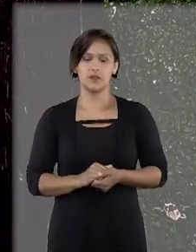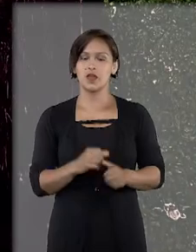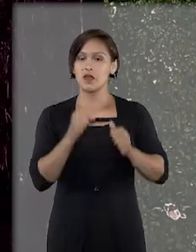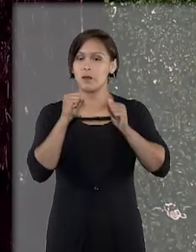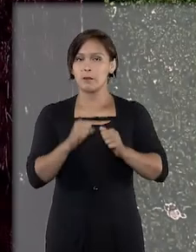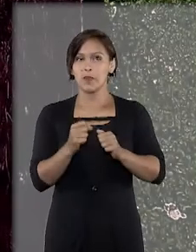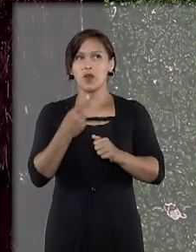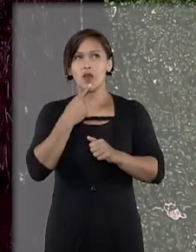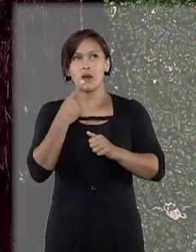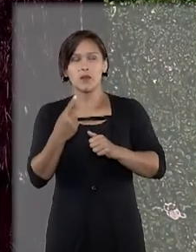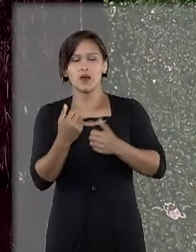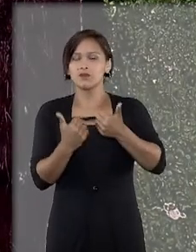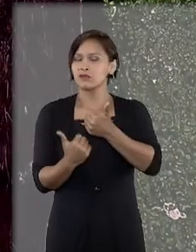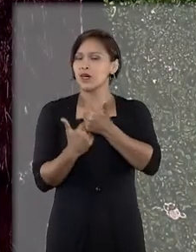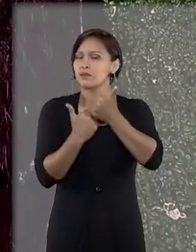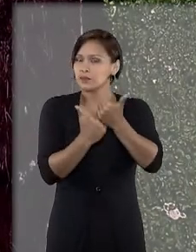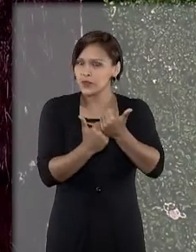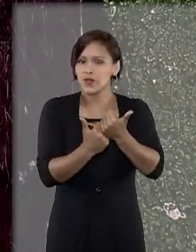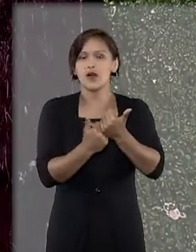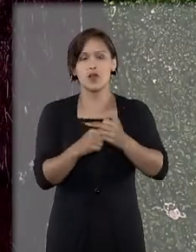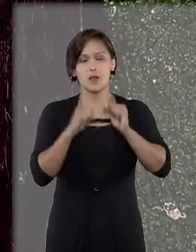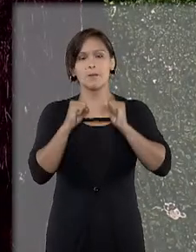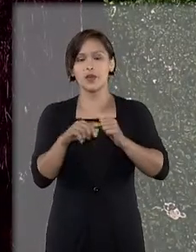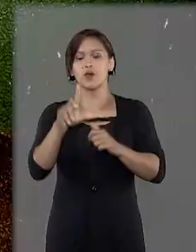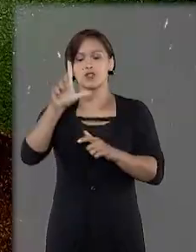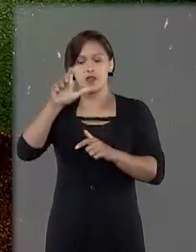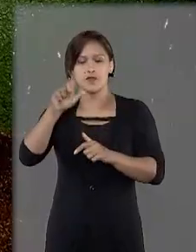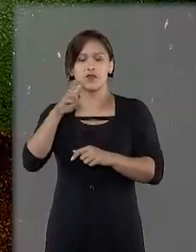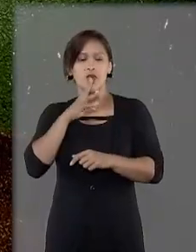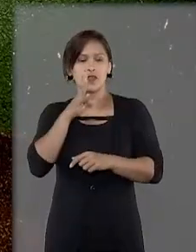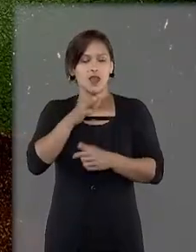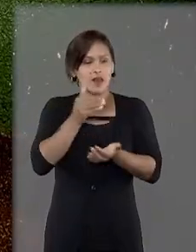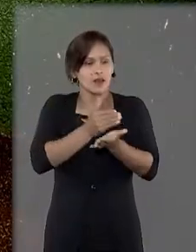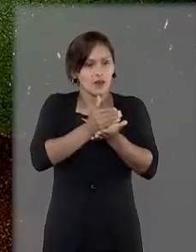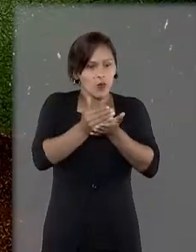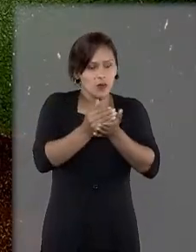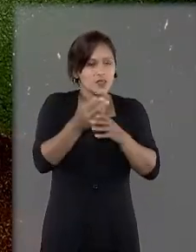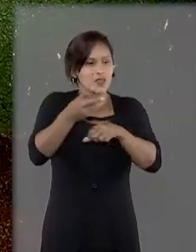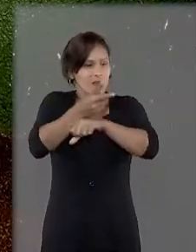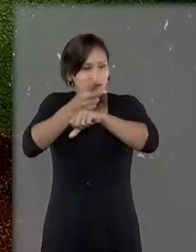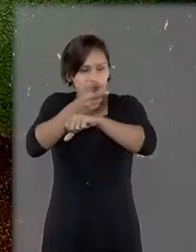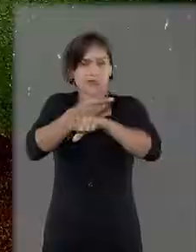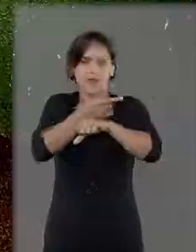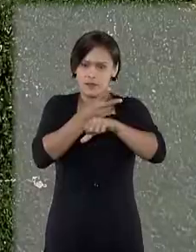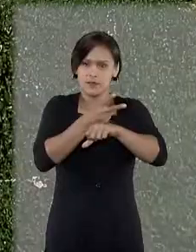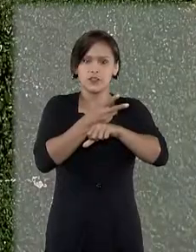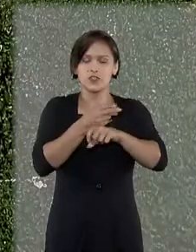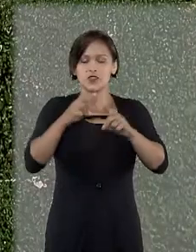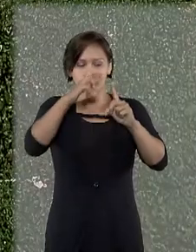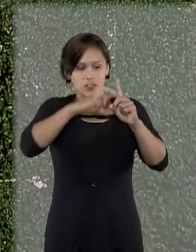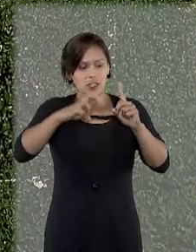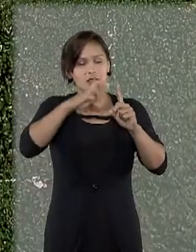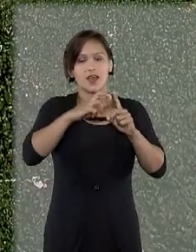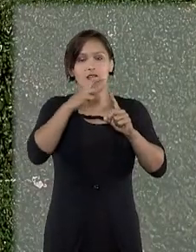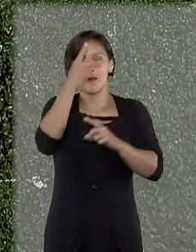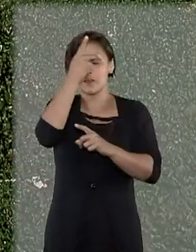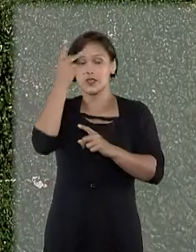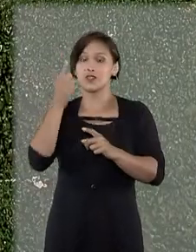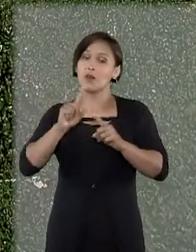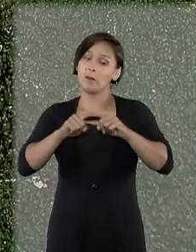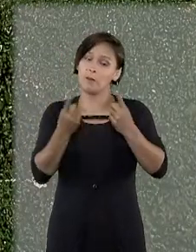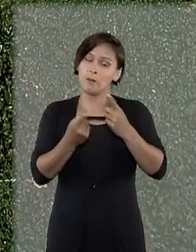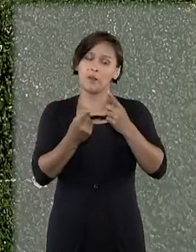Ela pode, quando muito, servir para, a partir desse reconhecimento fotográfico, levar a polícia a investigar aquela pessoa